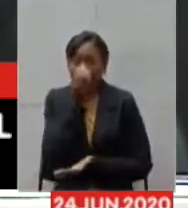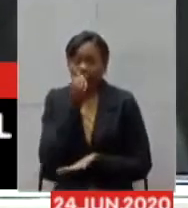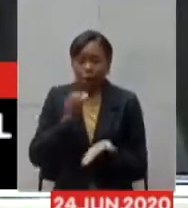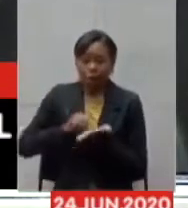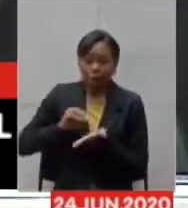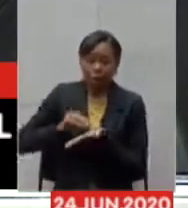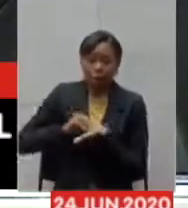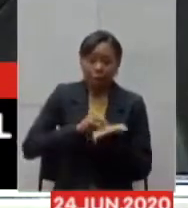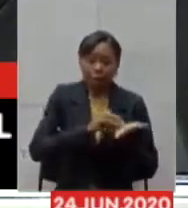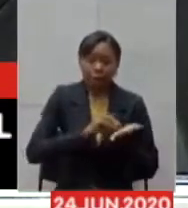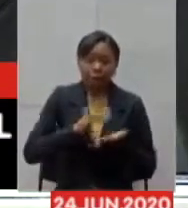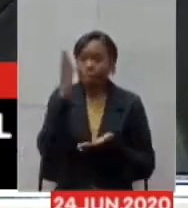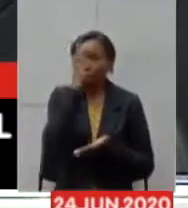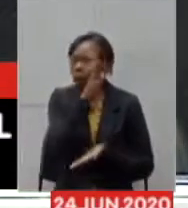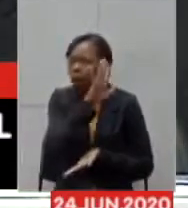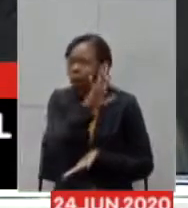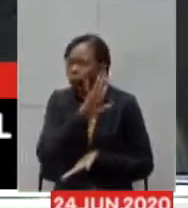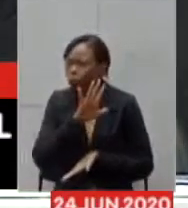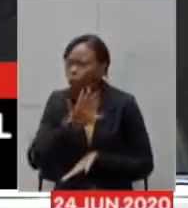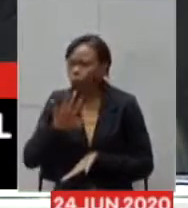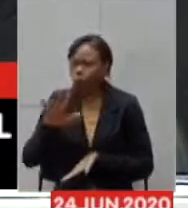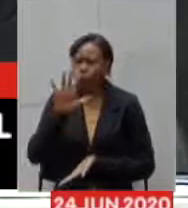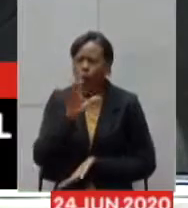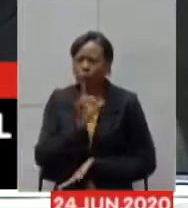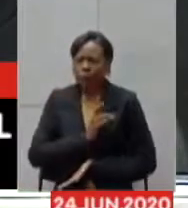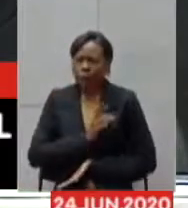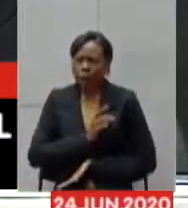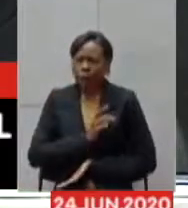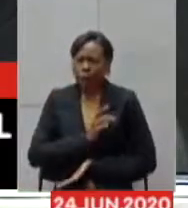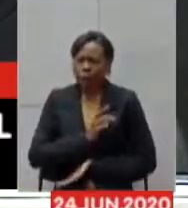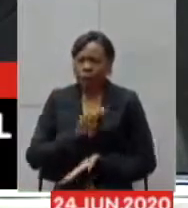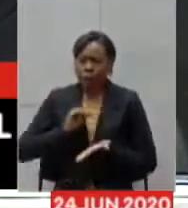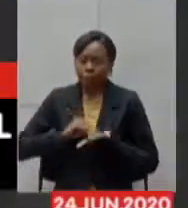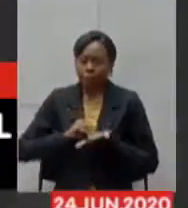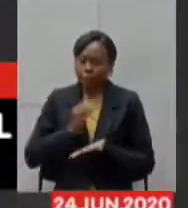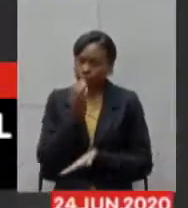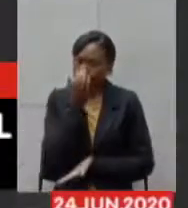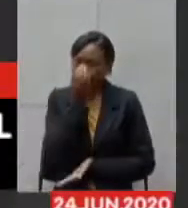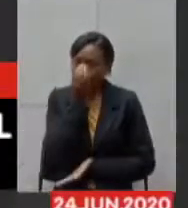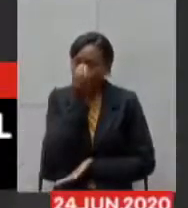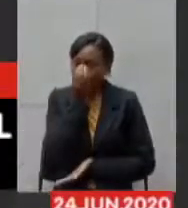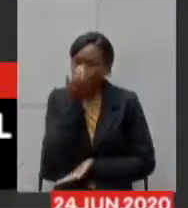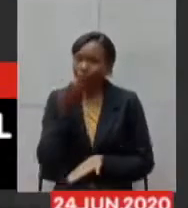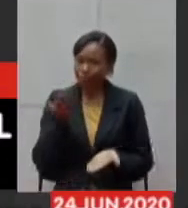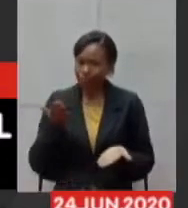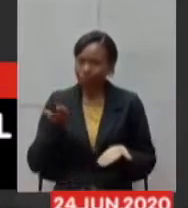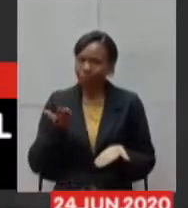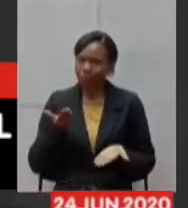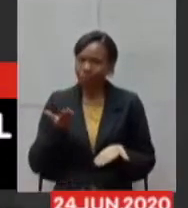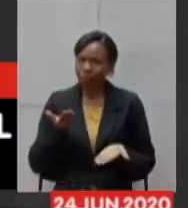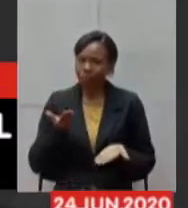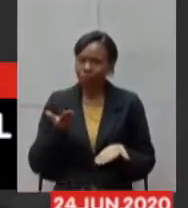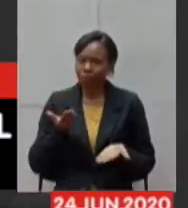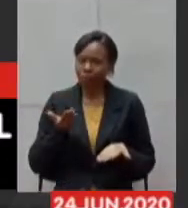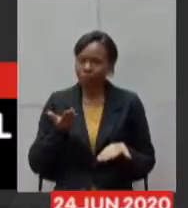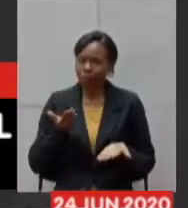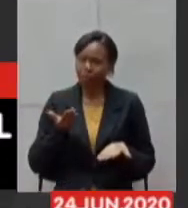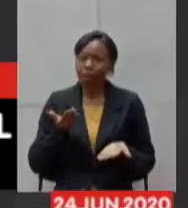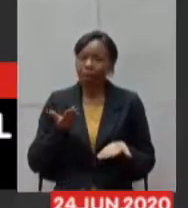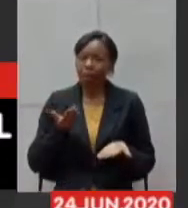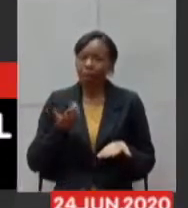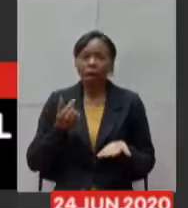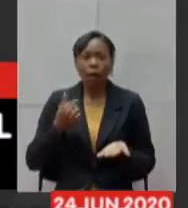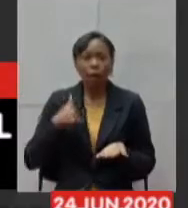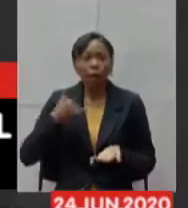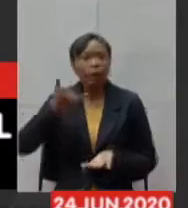respiradores nós chegamos eu cheguei a